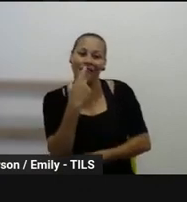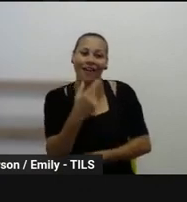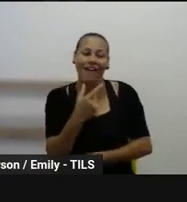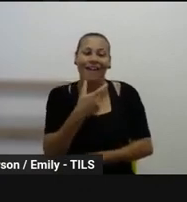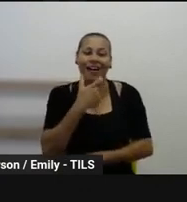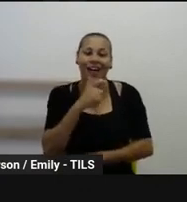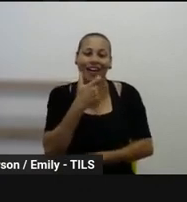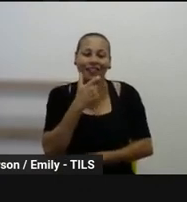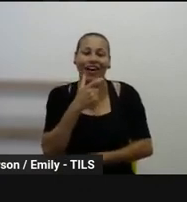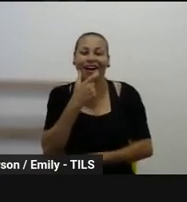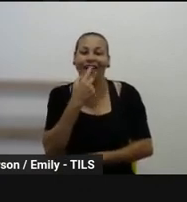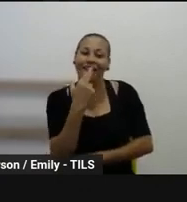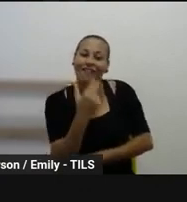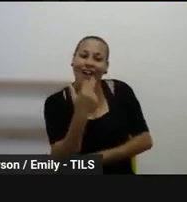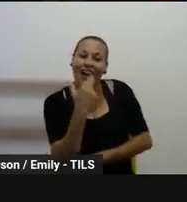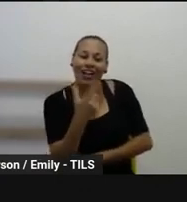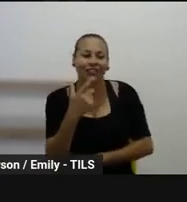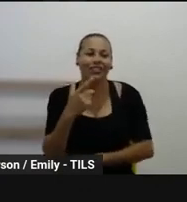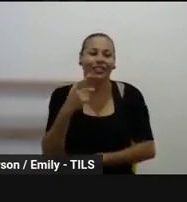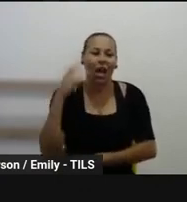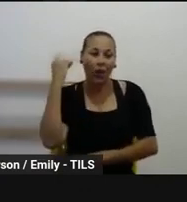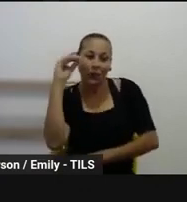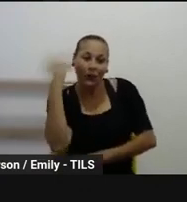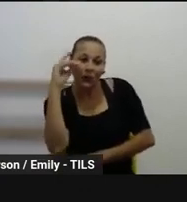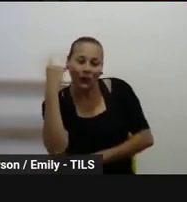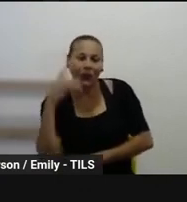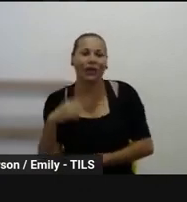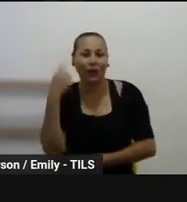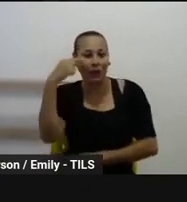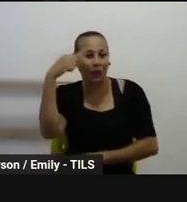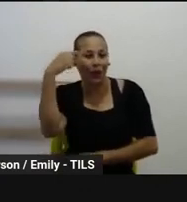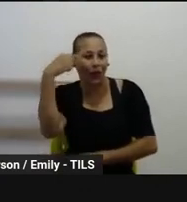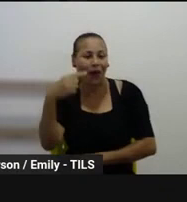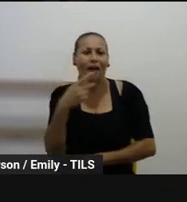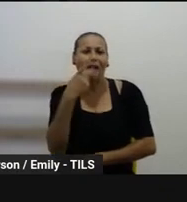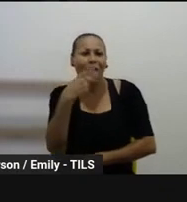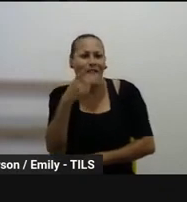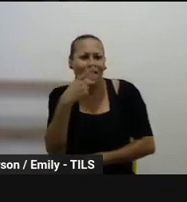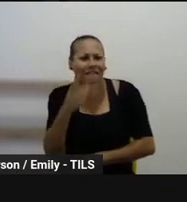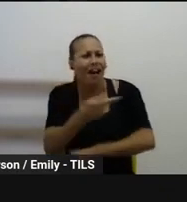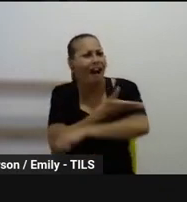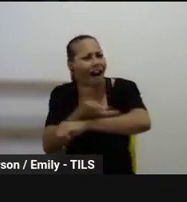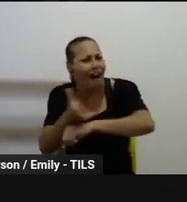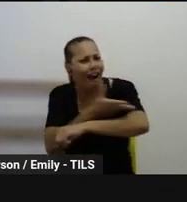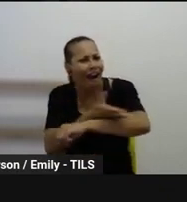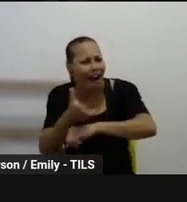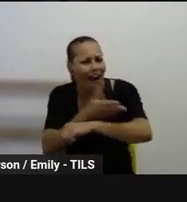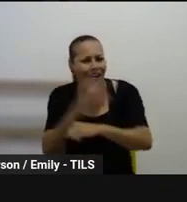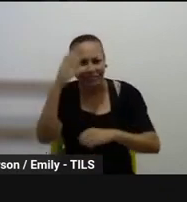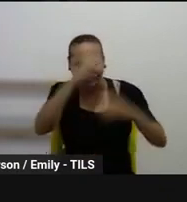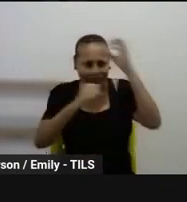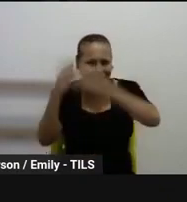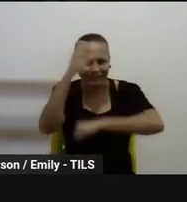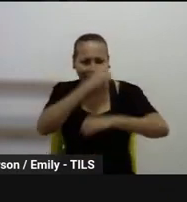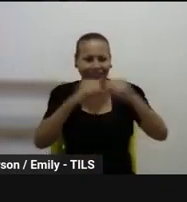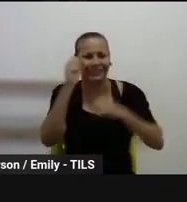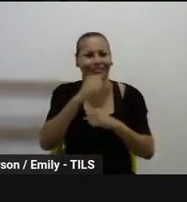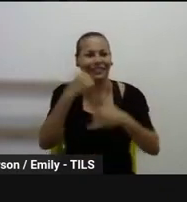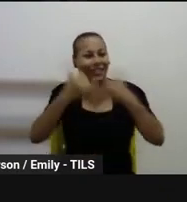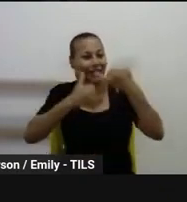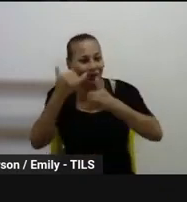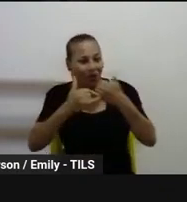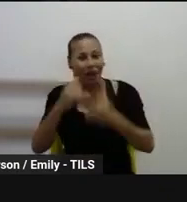espanhol, conversando com a gente em espanhol, então, essa é a intenção, né, da gente estar cada vez mais se